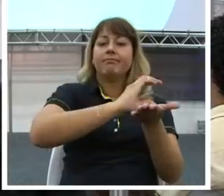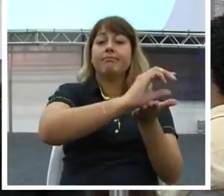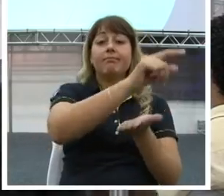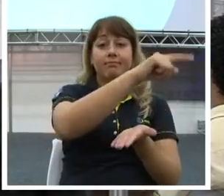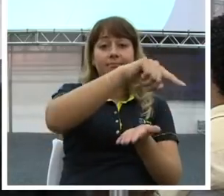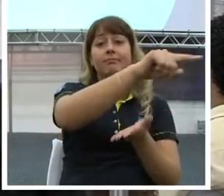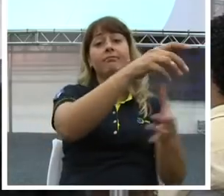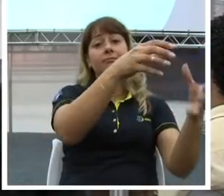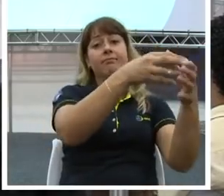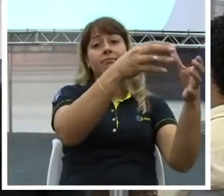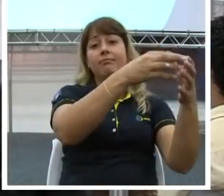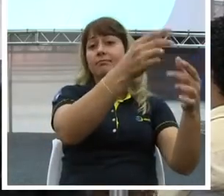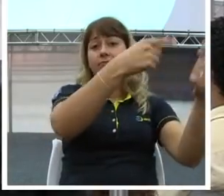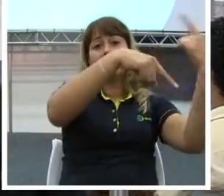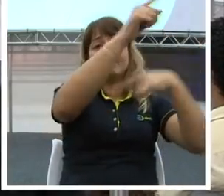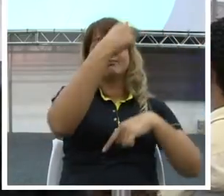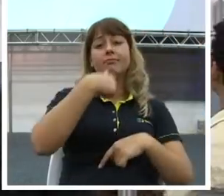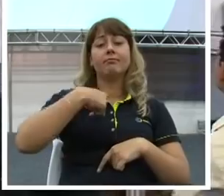Entendeu?